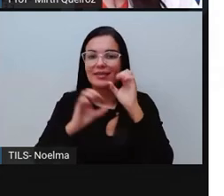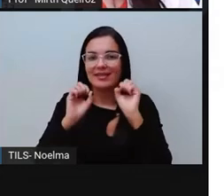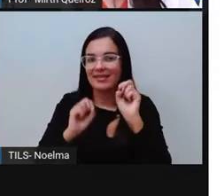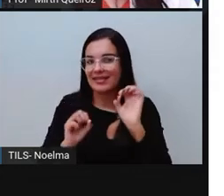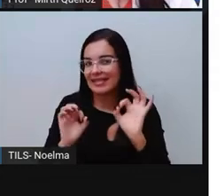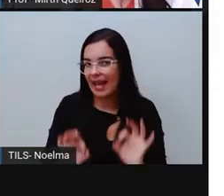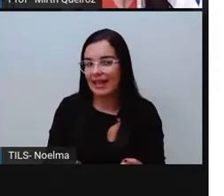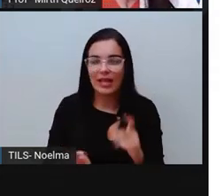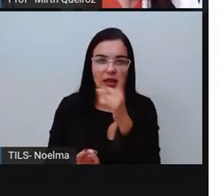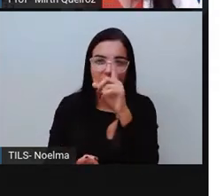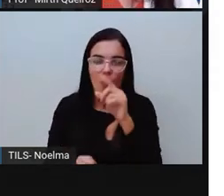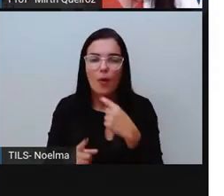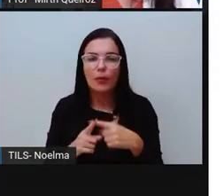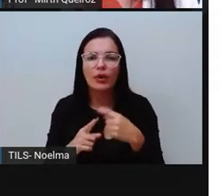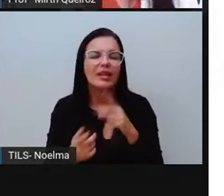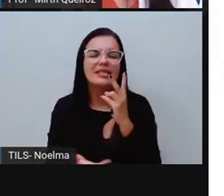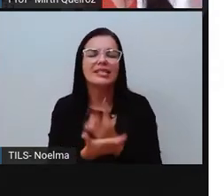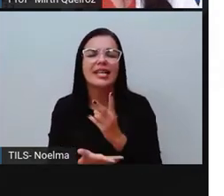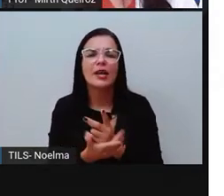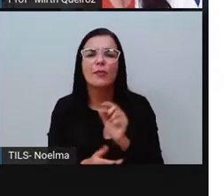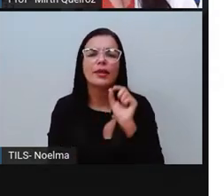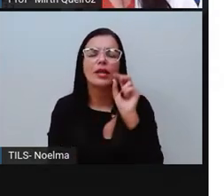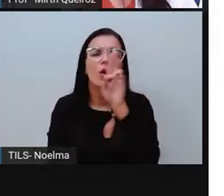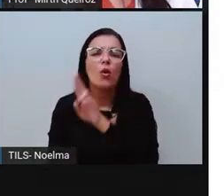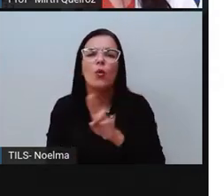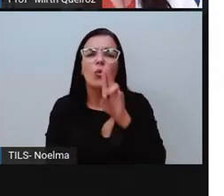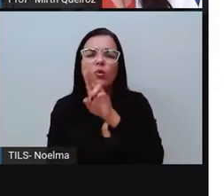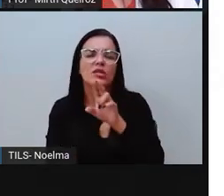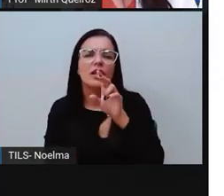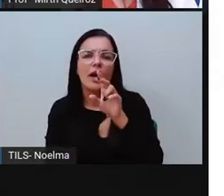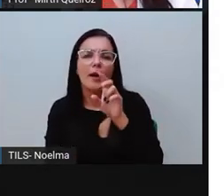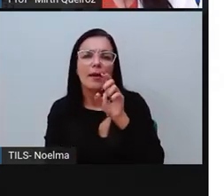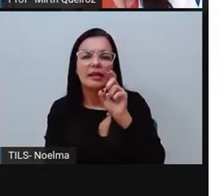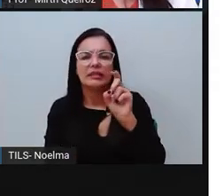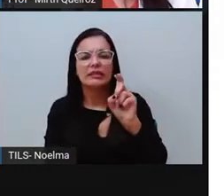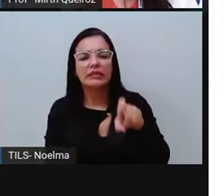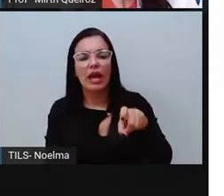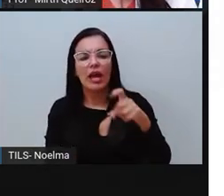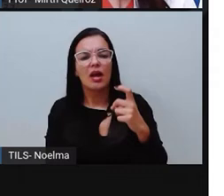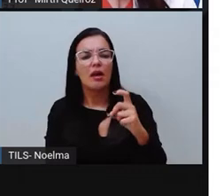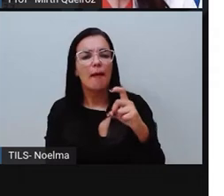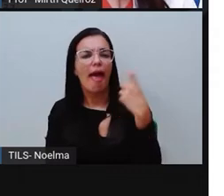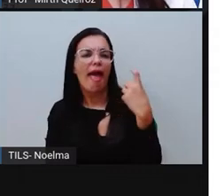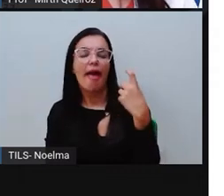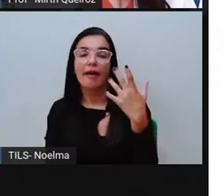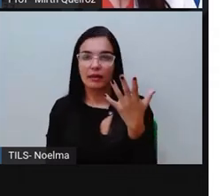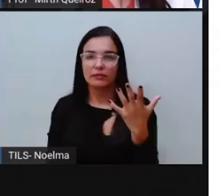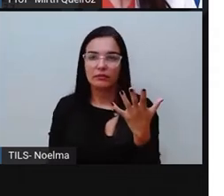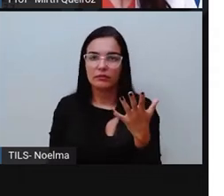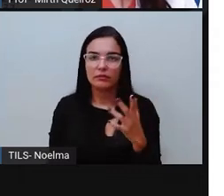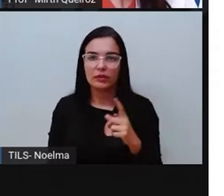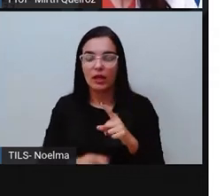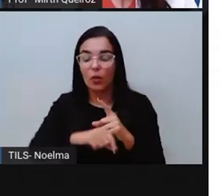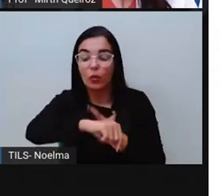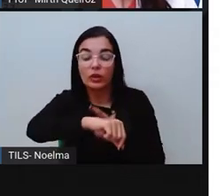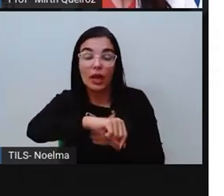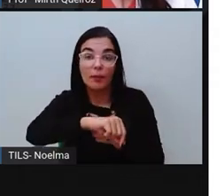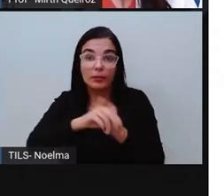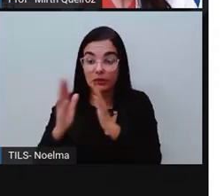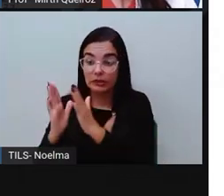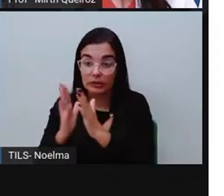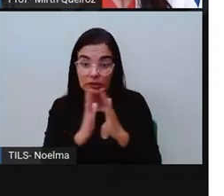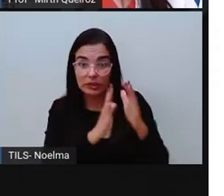vez, certa vez. Então, indica-se um tempo psicológico e não cronológico. O que seria esse tempo